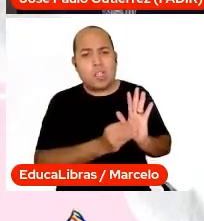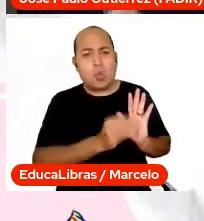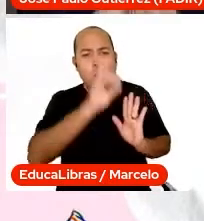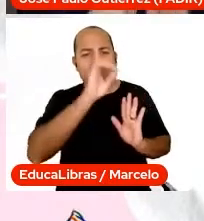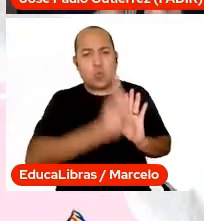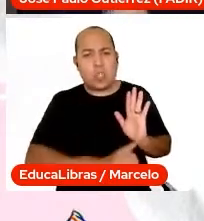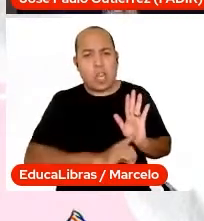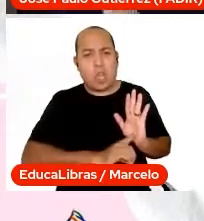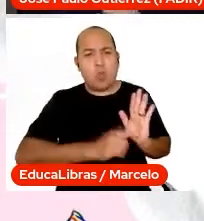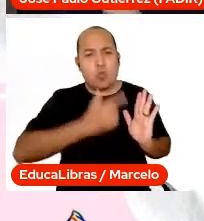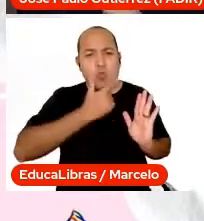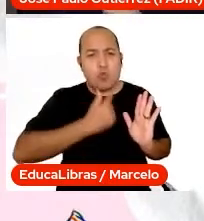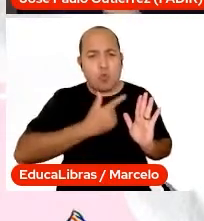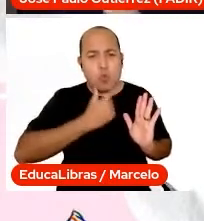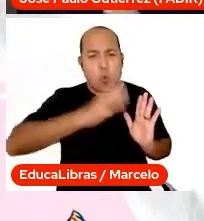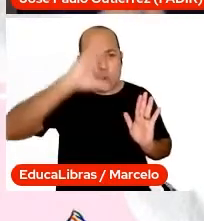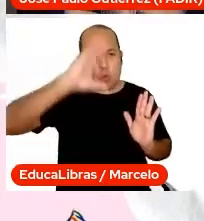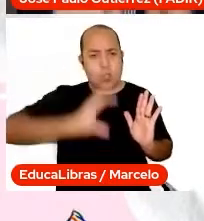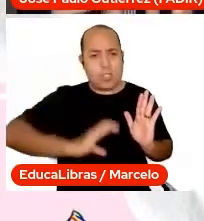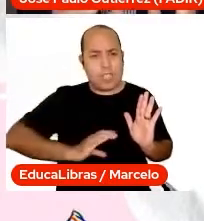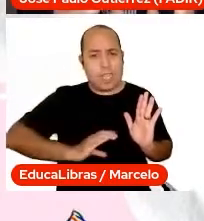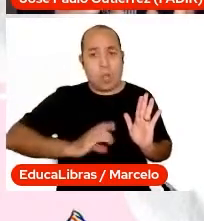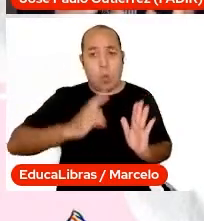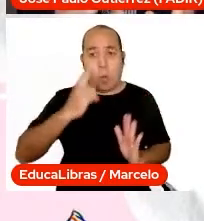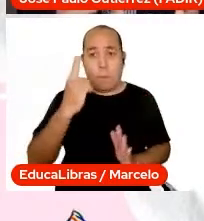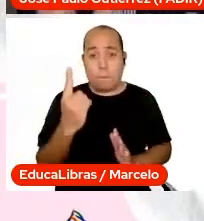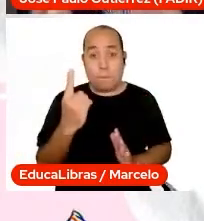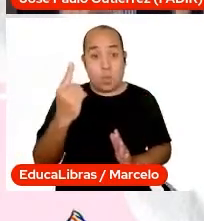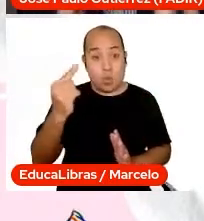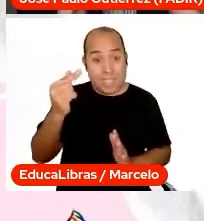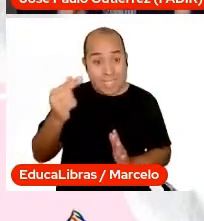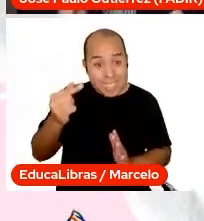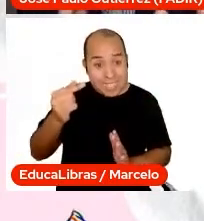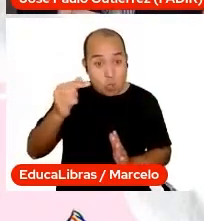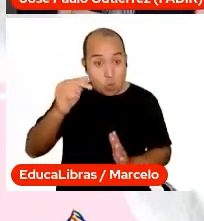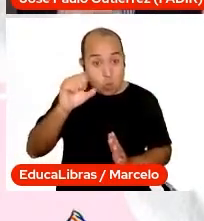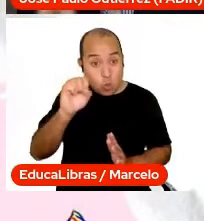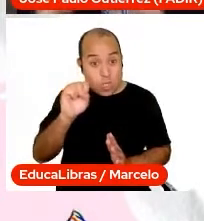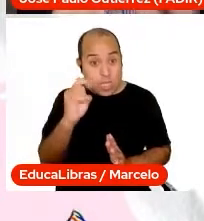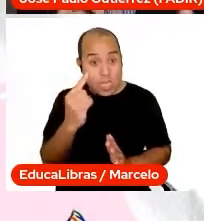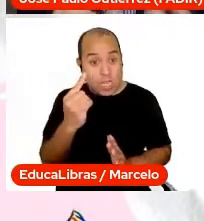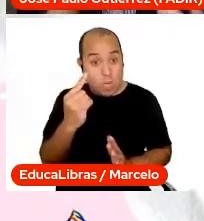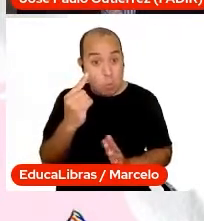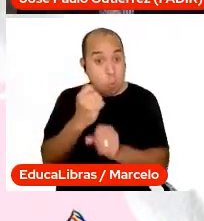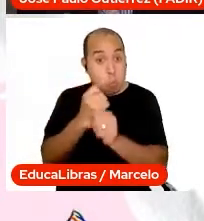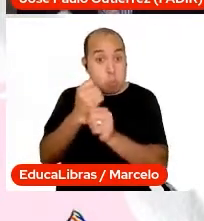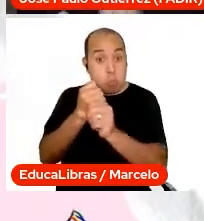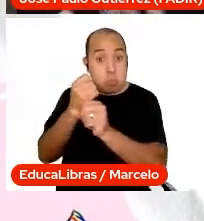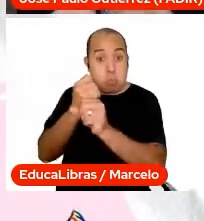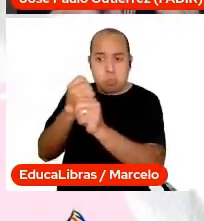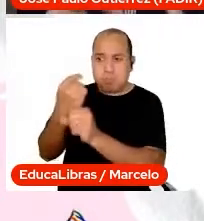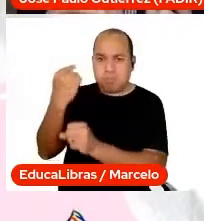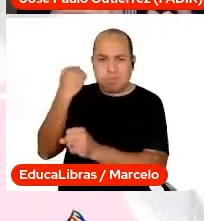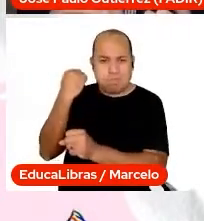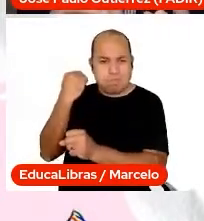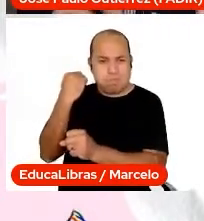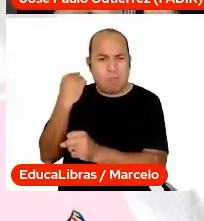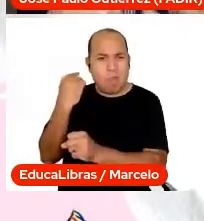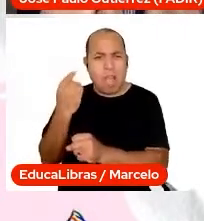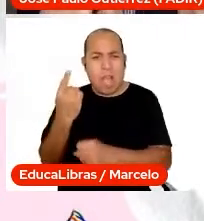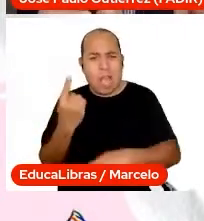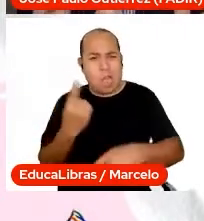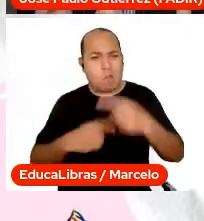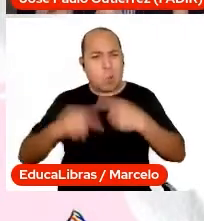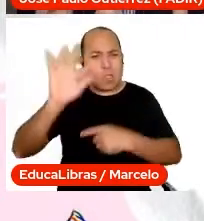Cidadão de 1781, século XVIII, e que lá se discutia pela Revolução Francesa, com o iluminismo,